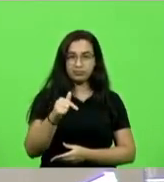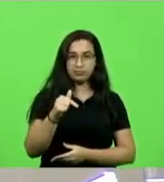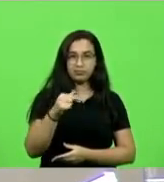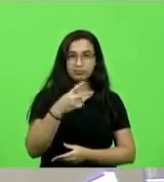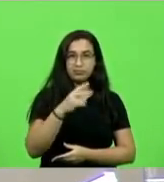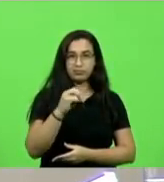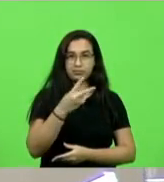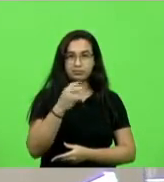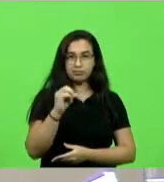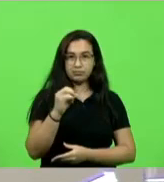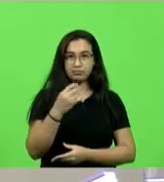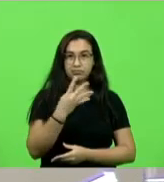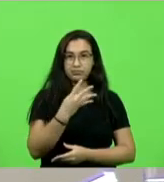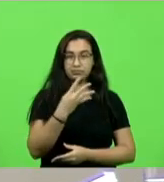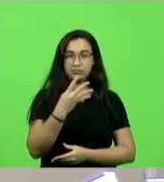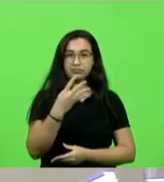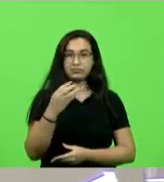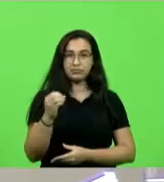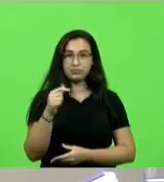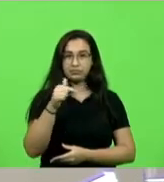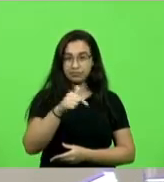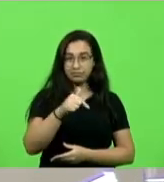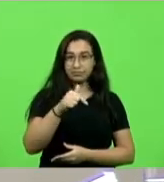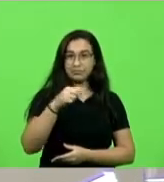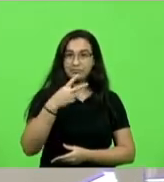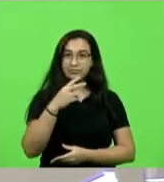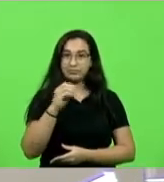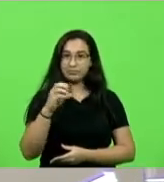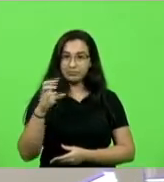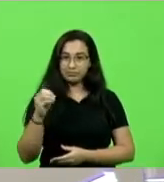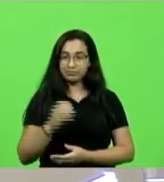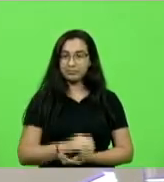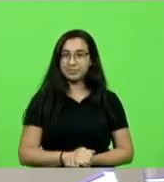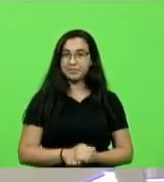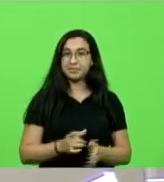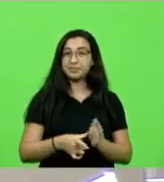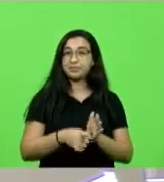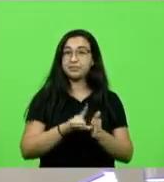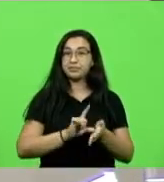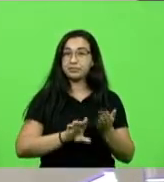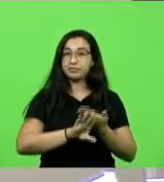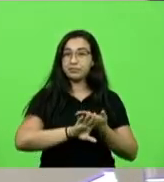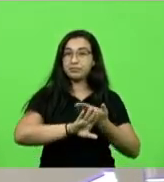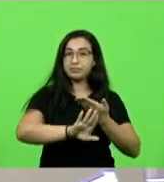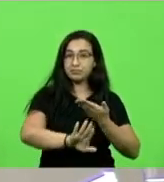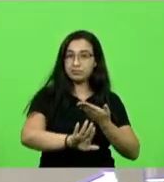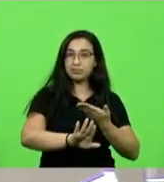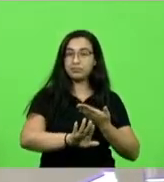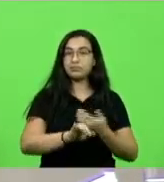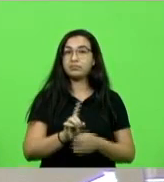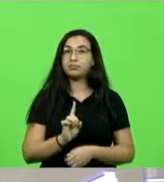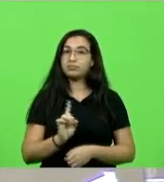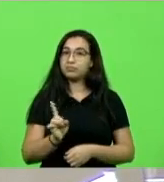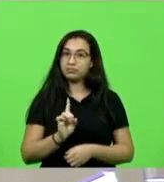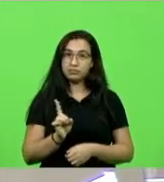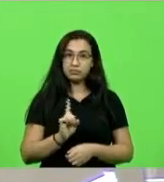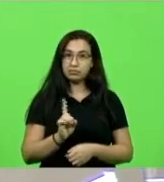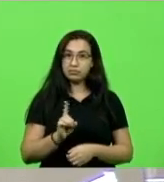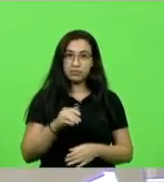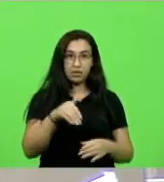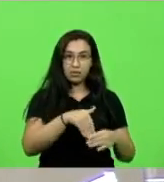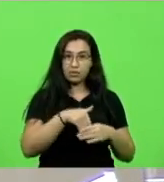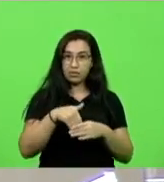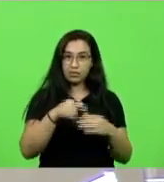.04.7200. As cautelares de afastamento do cargo não são alvo desta